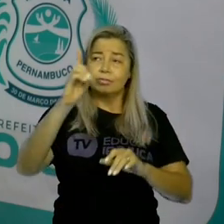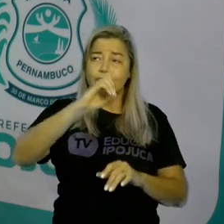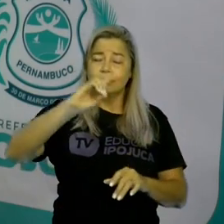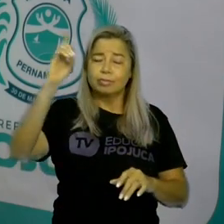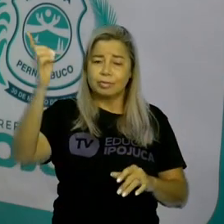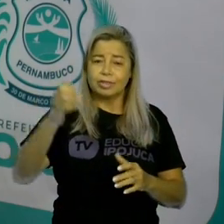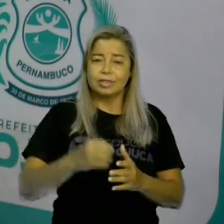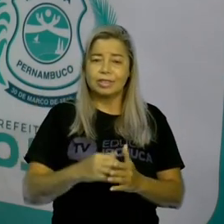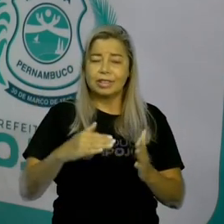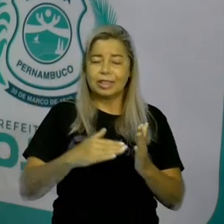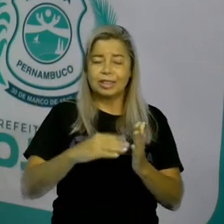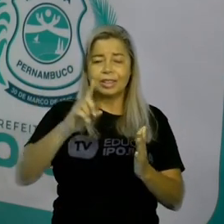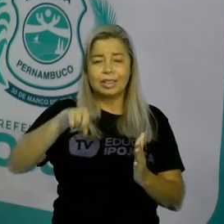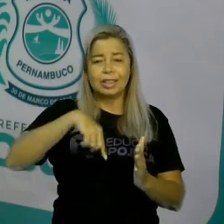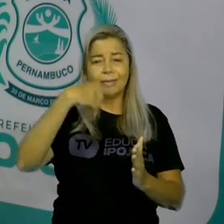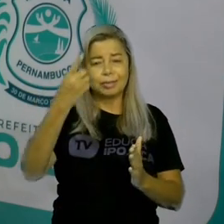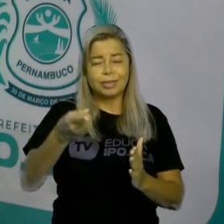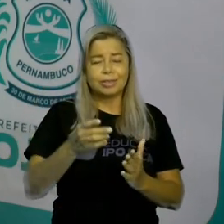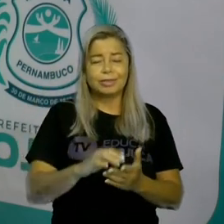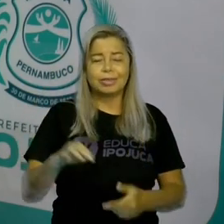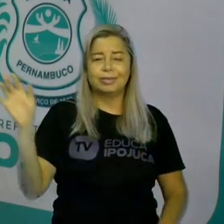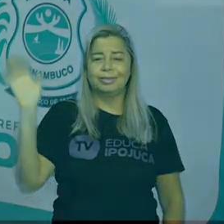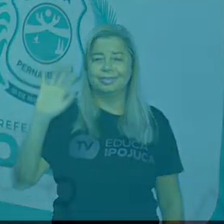paz e até mais.